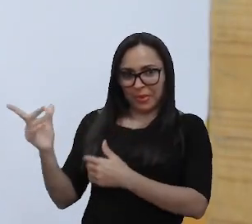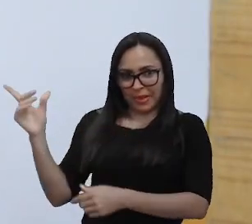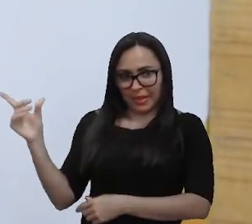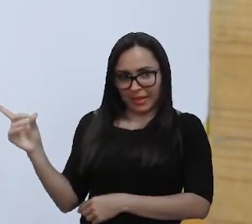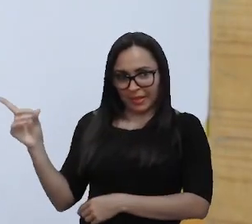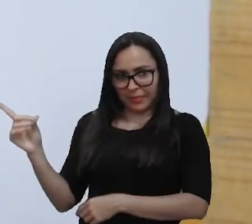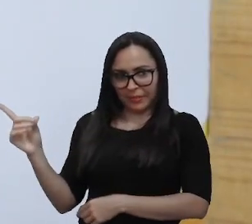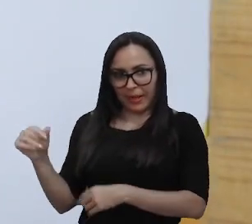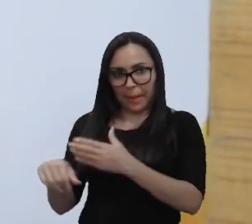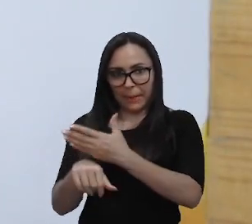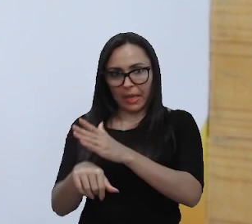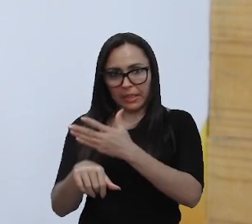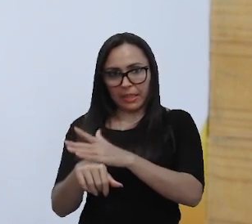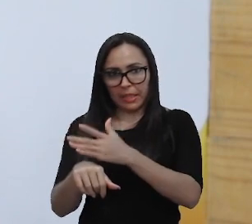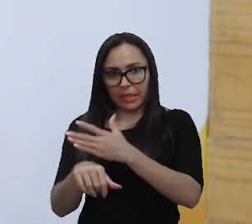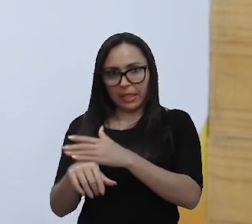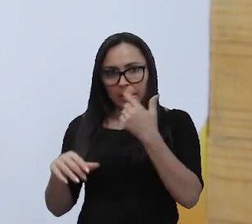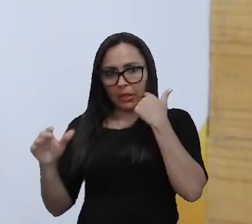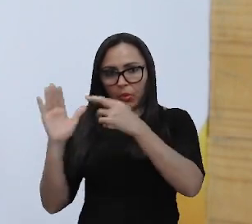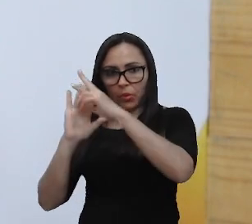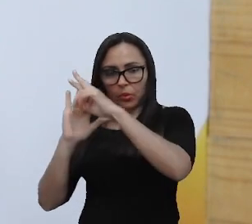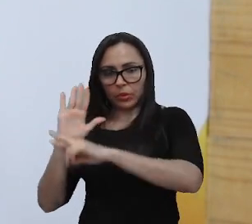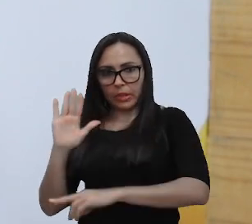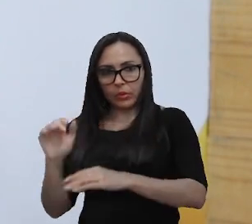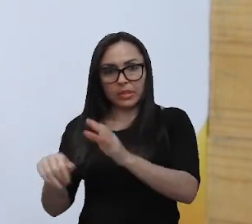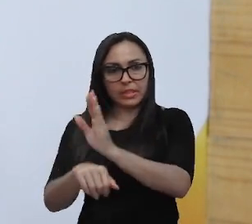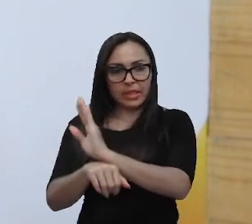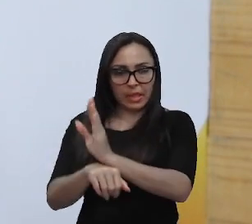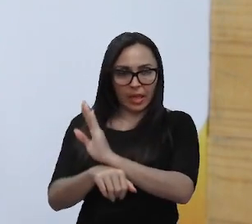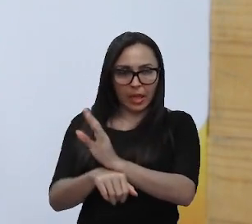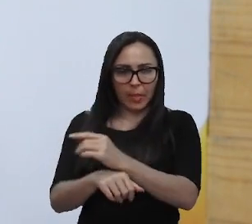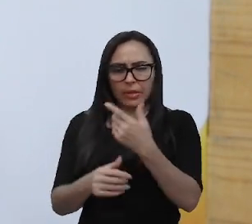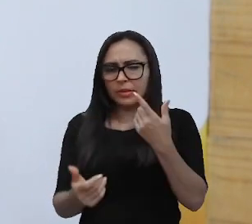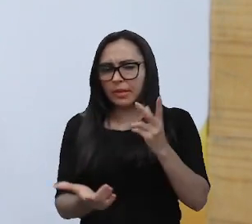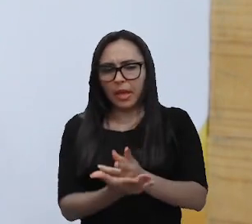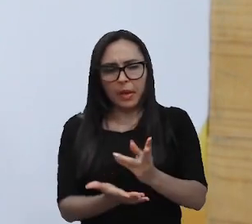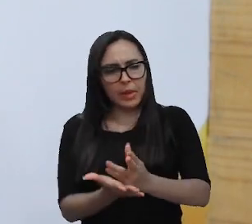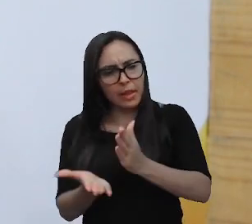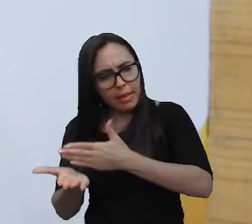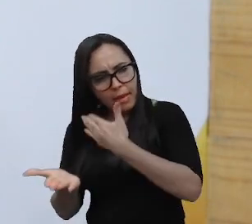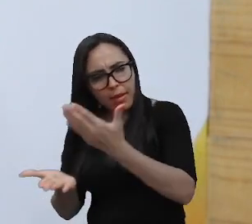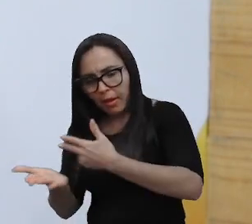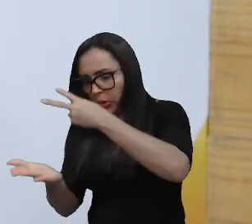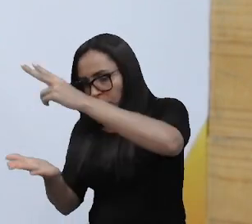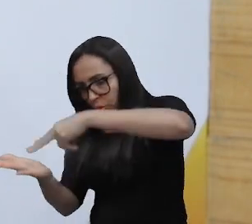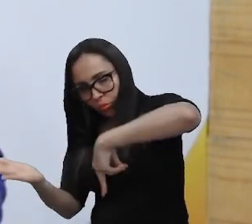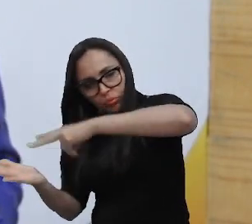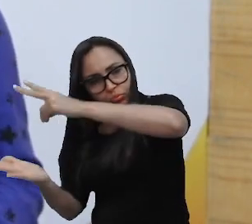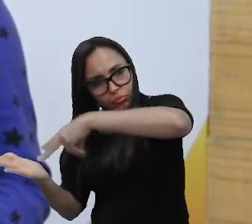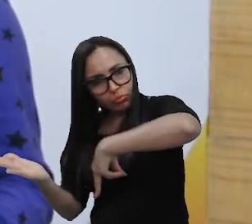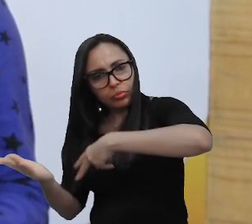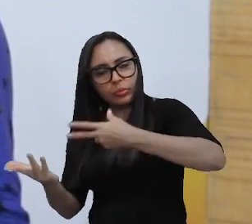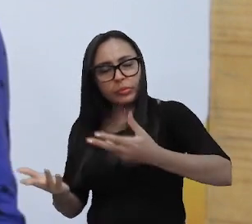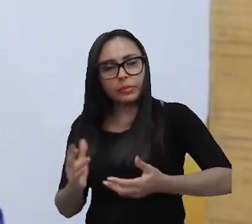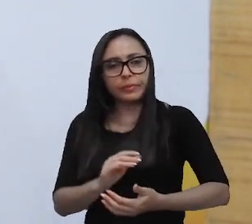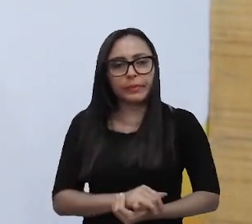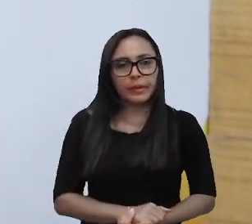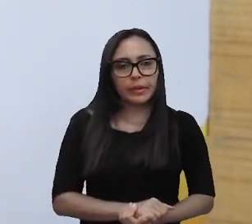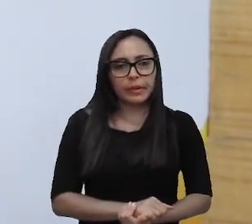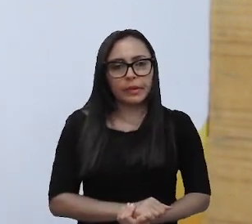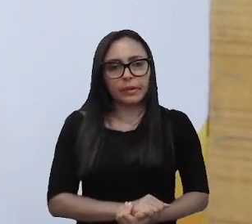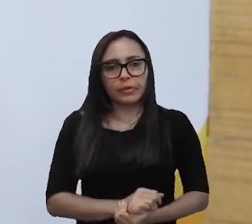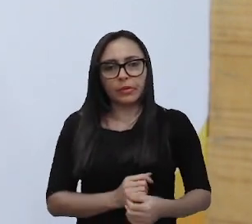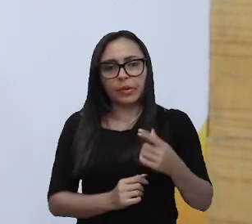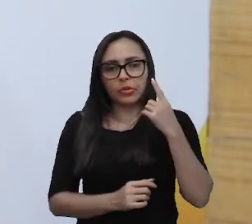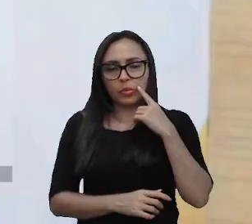aqui, tá? Eu tô sempre com ele em mão, é, só as partes